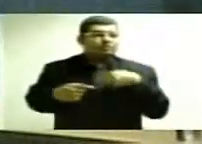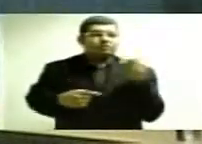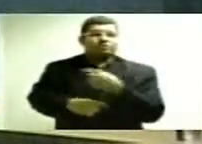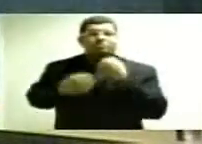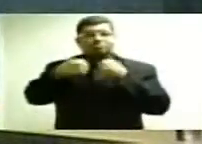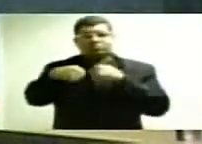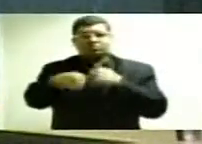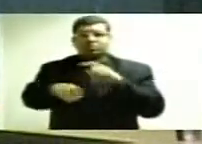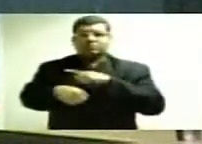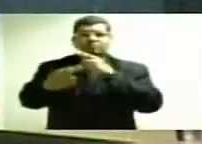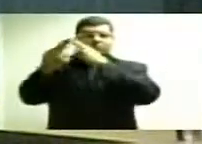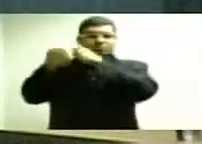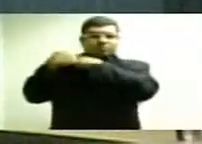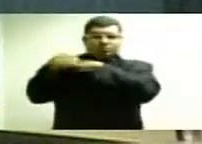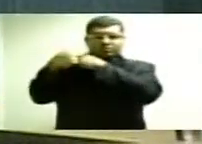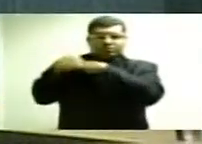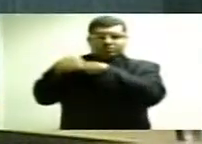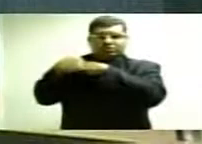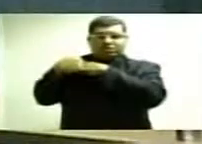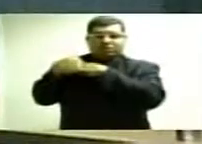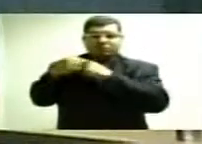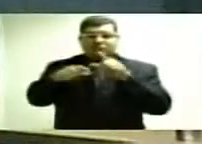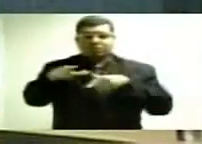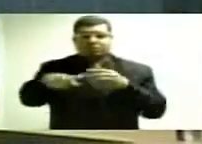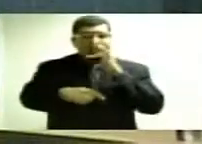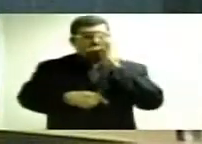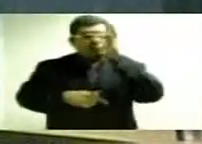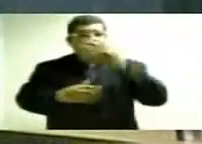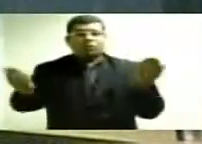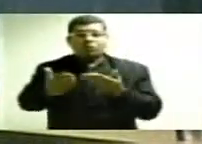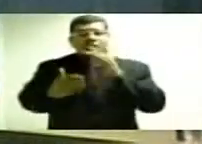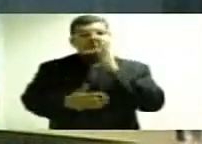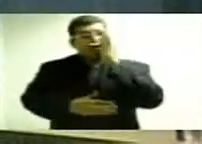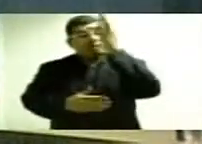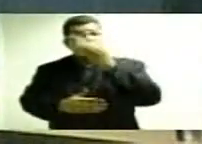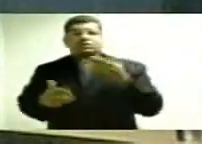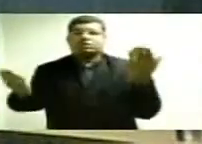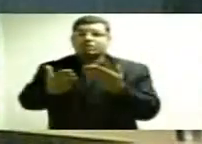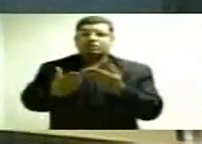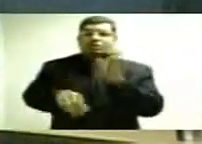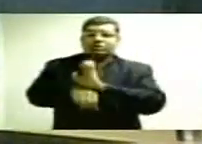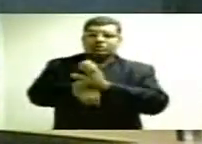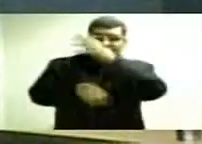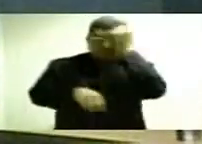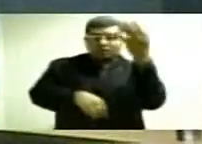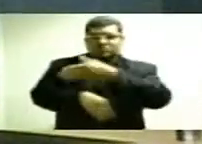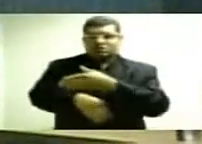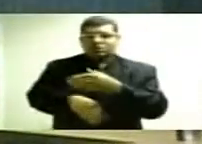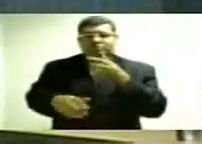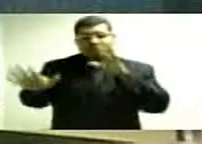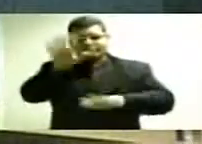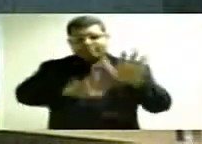nós precisamos ter responsabilidade com o presente e com o futuro do Estado do Amazonas. Um Estado com